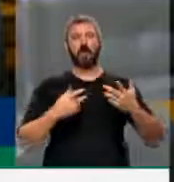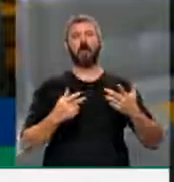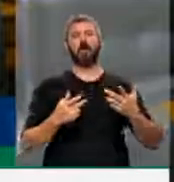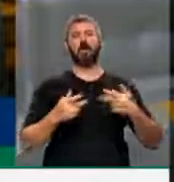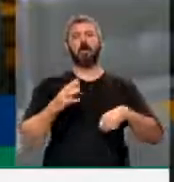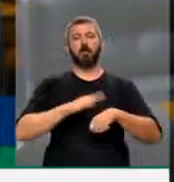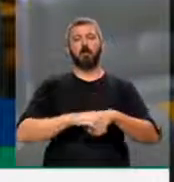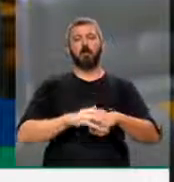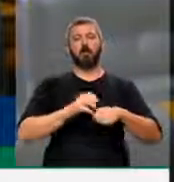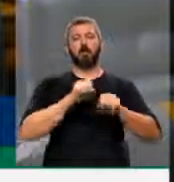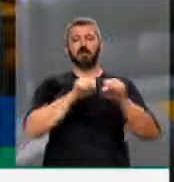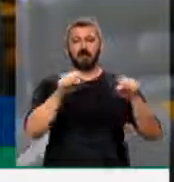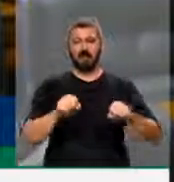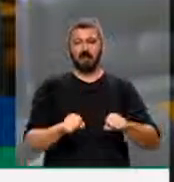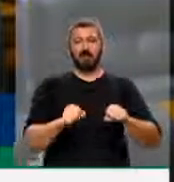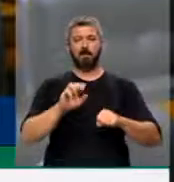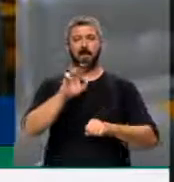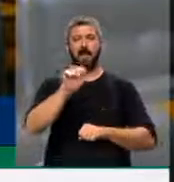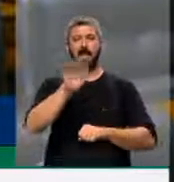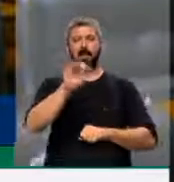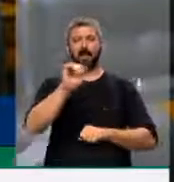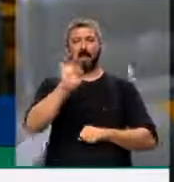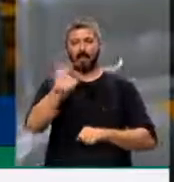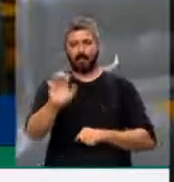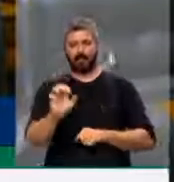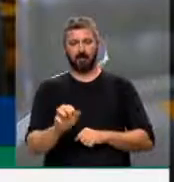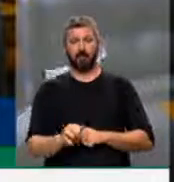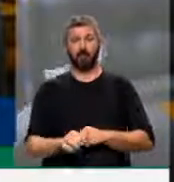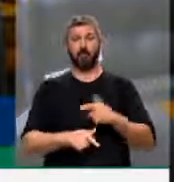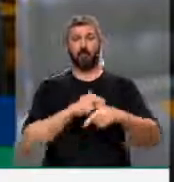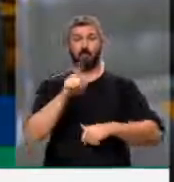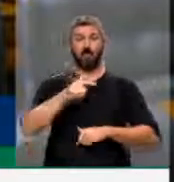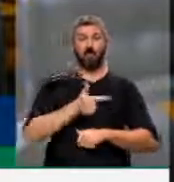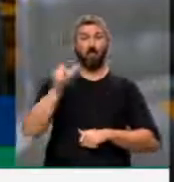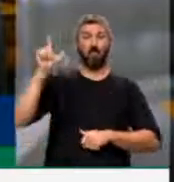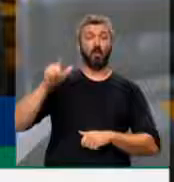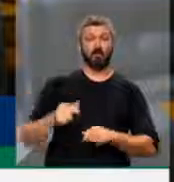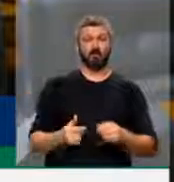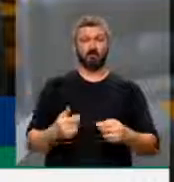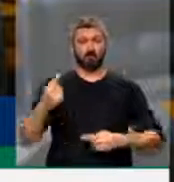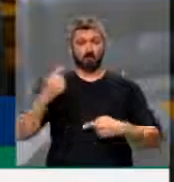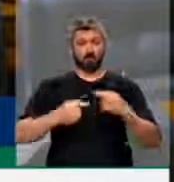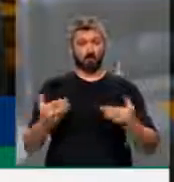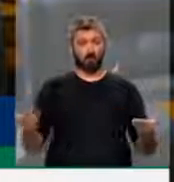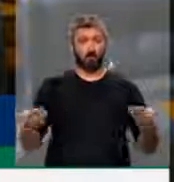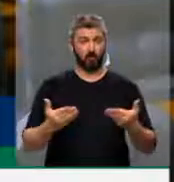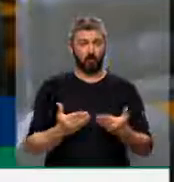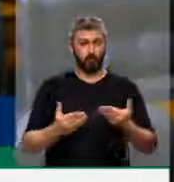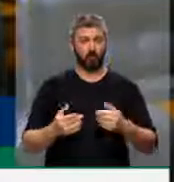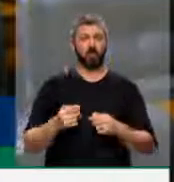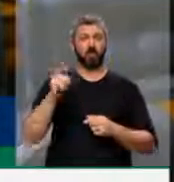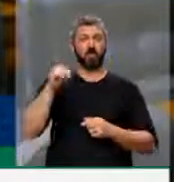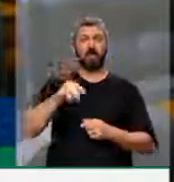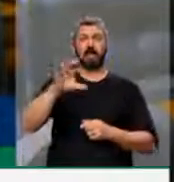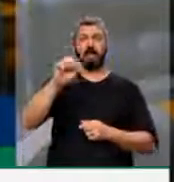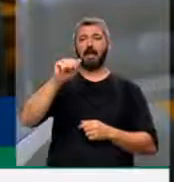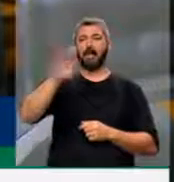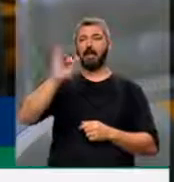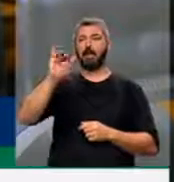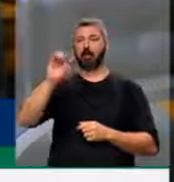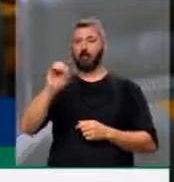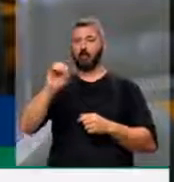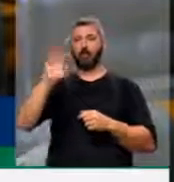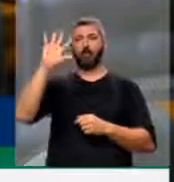sistema de abate e outras coisas mais. Ou seja, a agenda é outra. Hoje, o debate começa a ser câmbio climático,